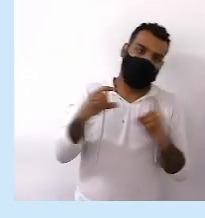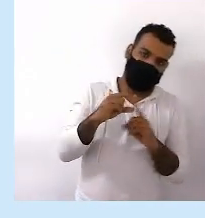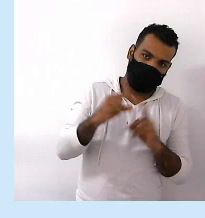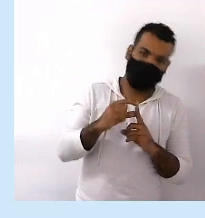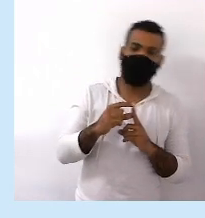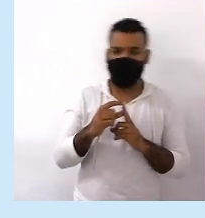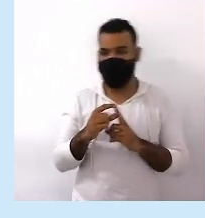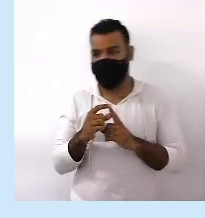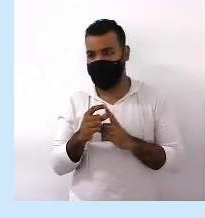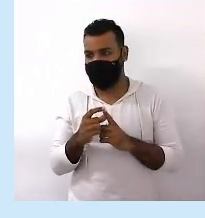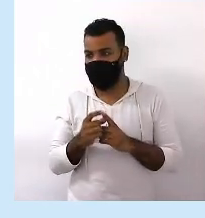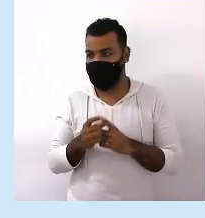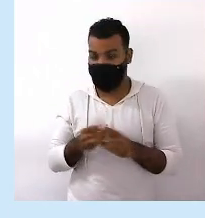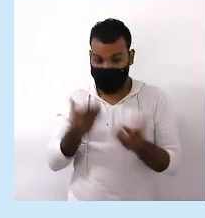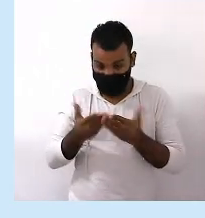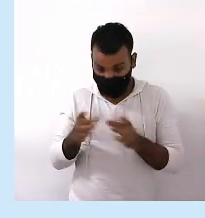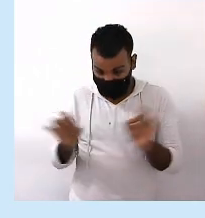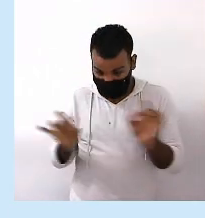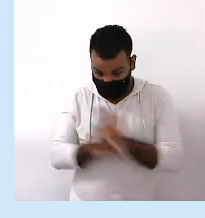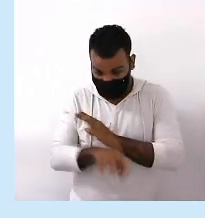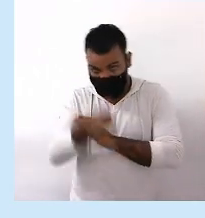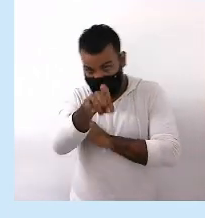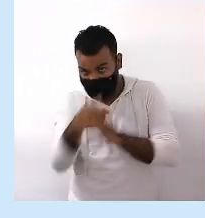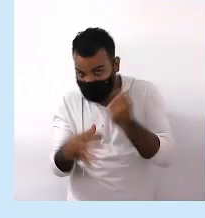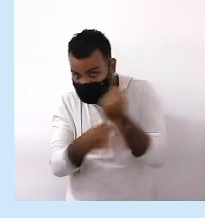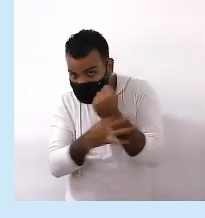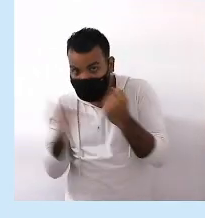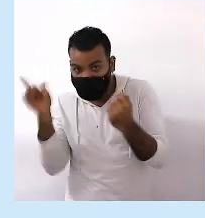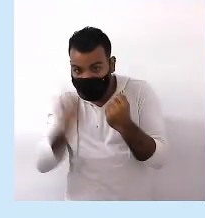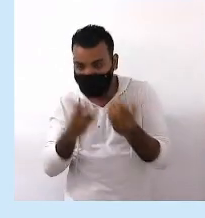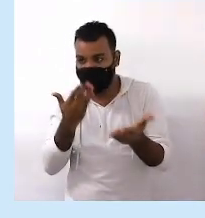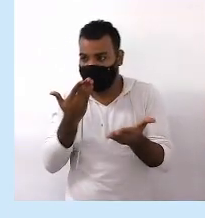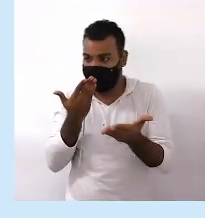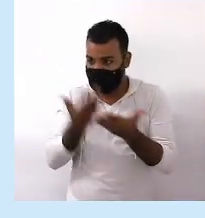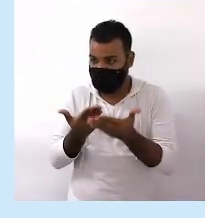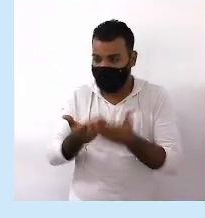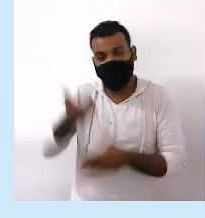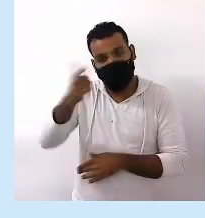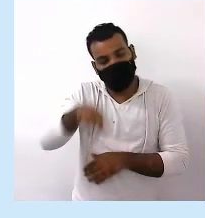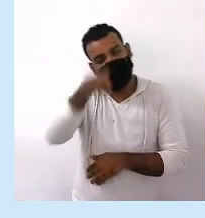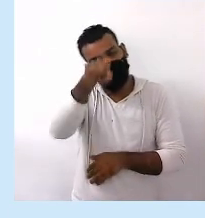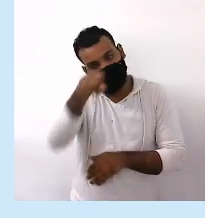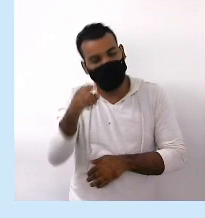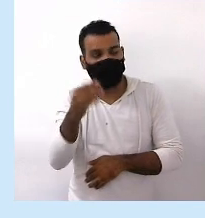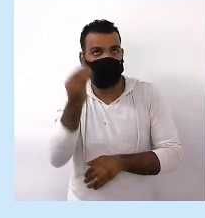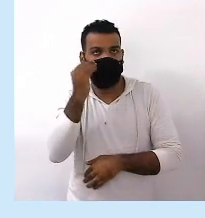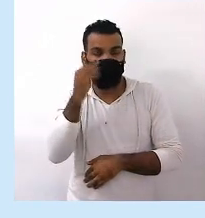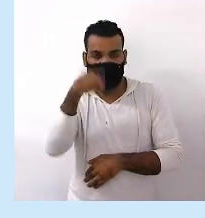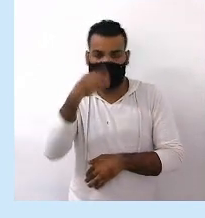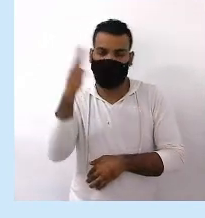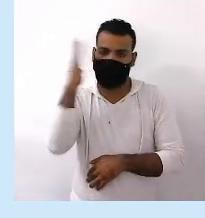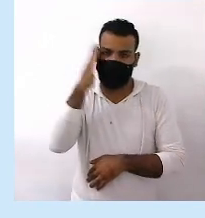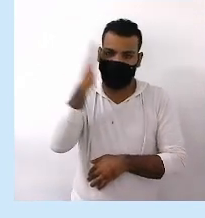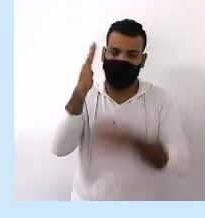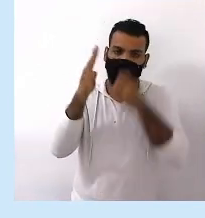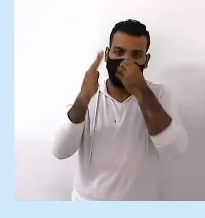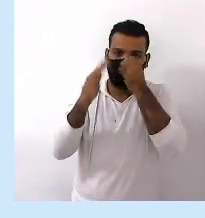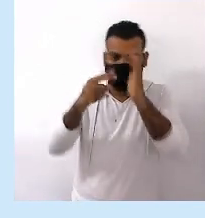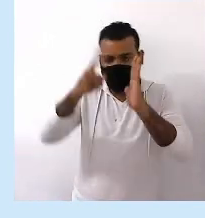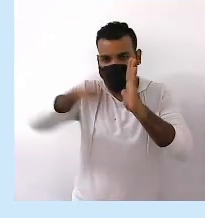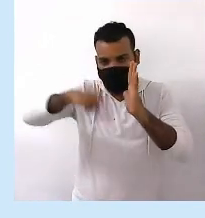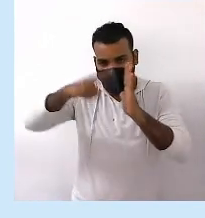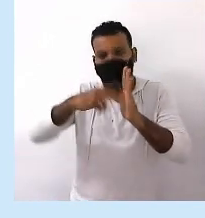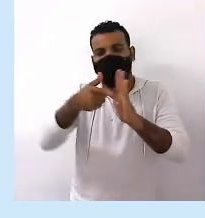terminar Nossa aula Para que você aí Garanta Mais uma aula aí E que vocês Espero que você tenha Entendido tudo bem Leiam comigo